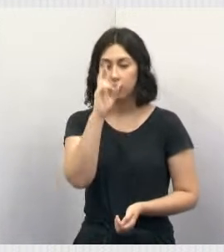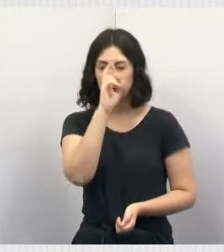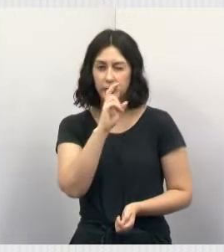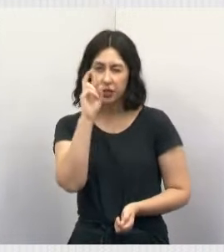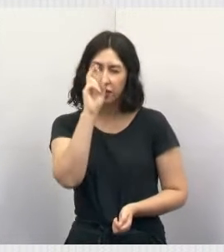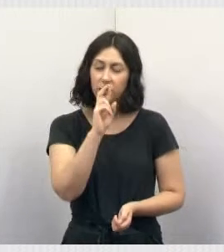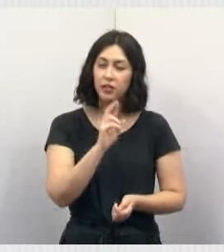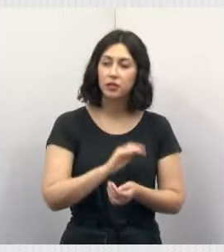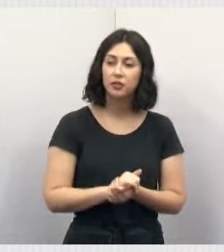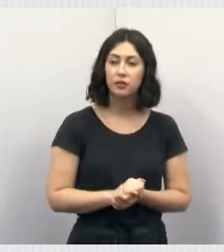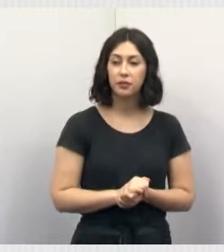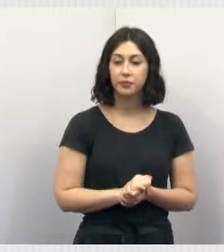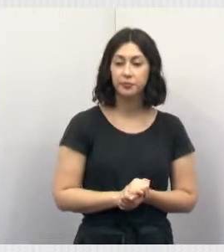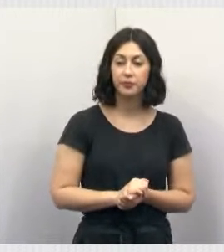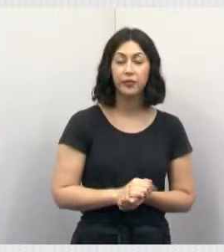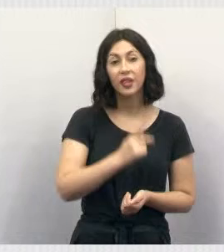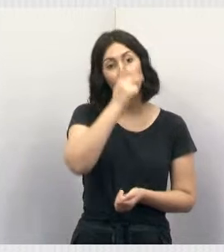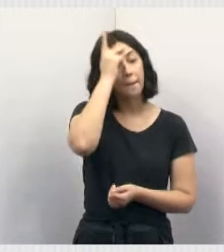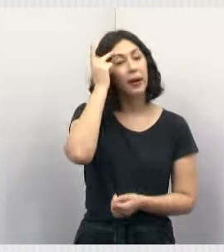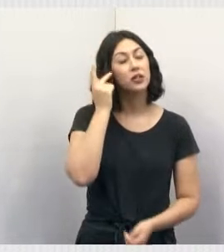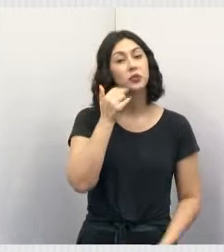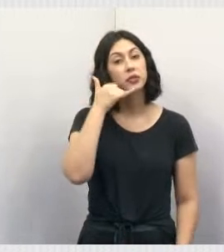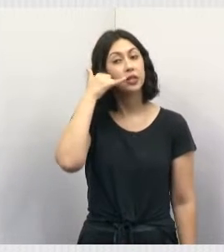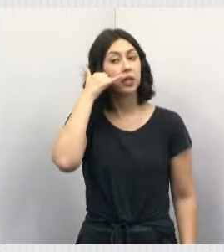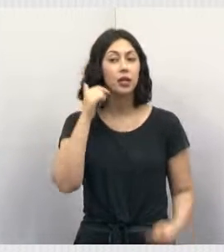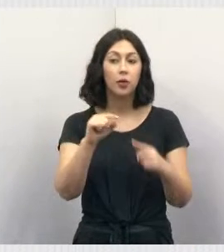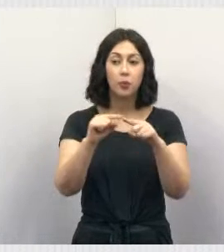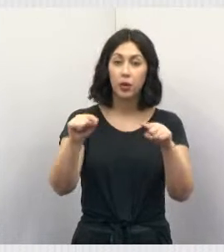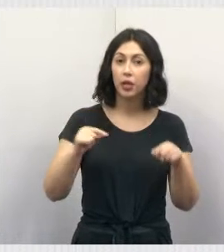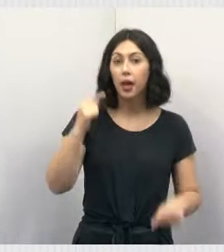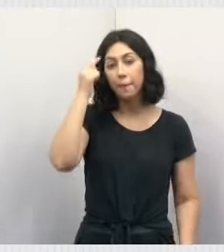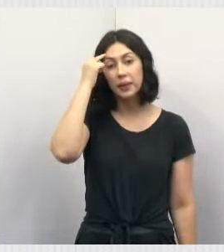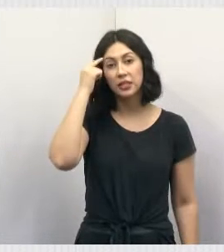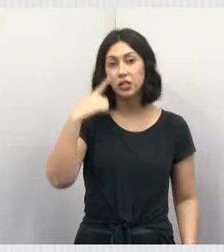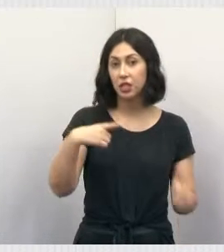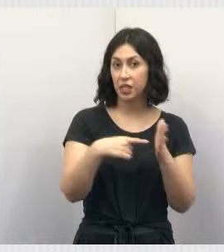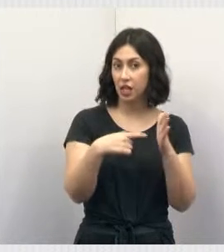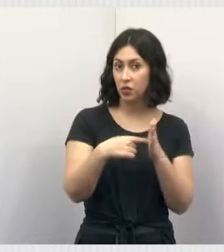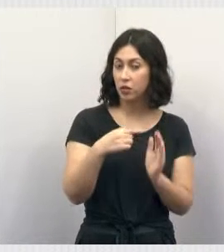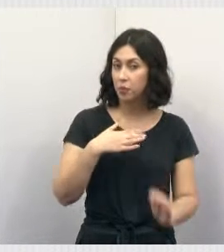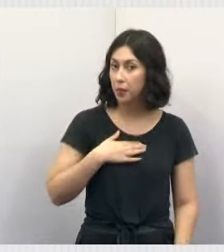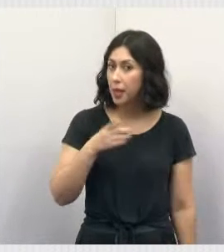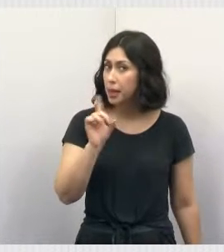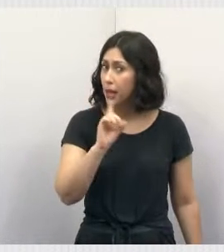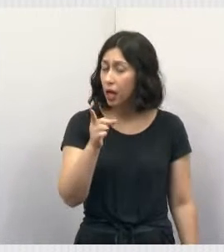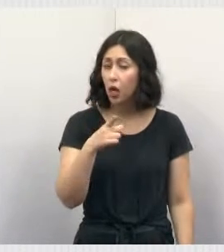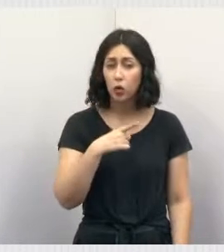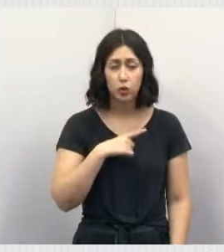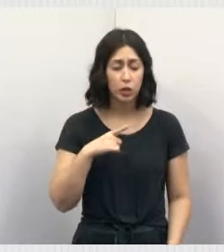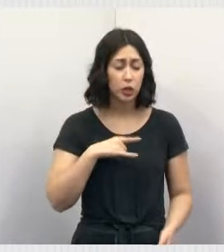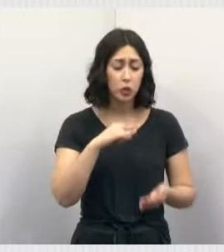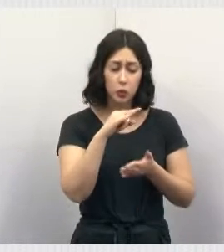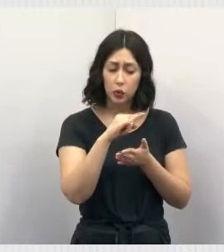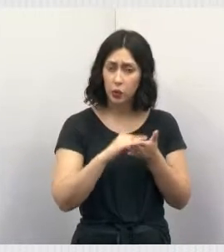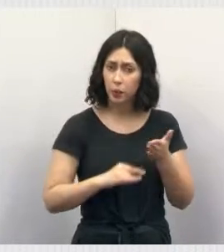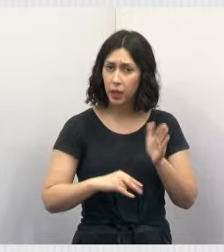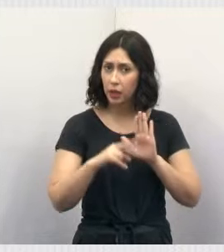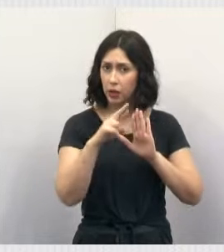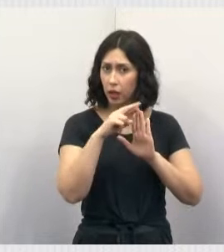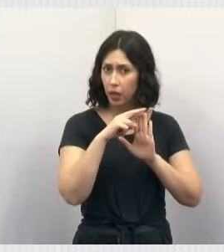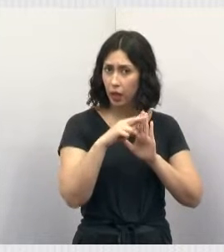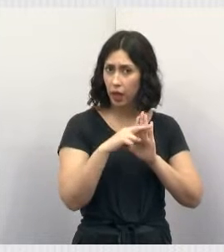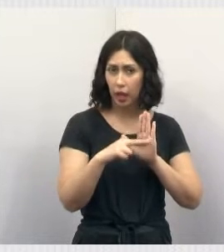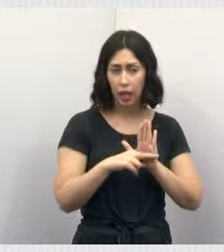importância. Gente, as pessoas ligam no gabinete achando que a denúncia é feita para mim. Não. Existe um protocolo para ser